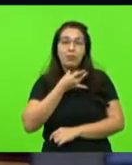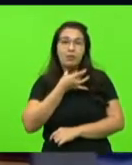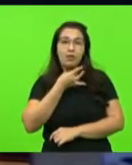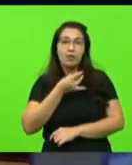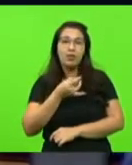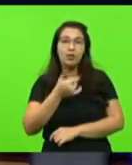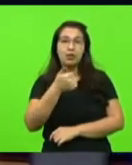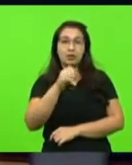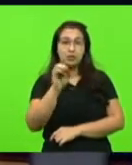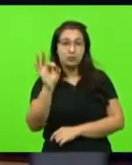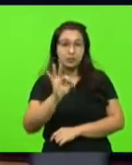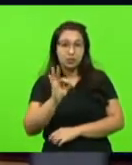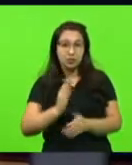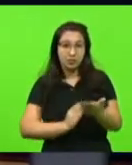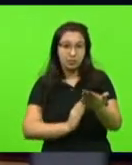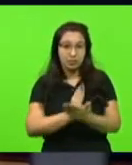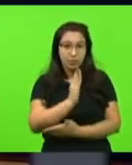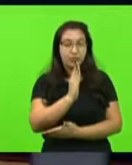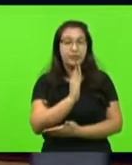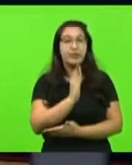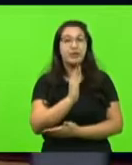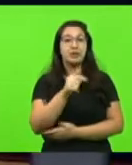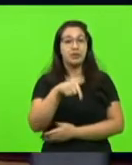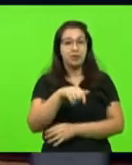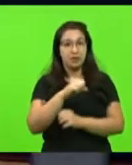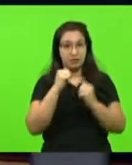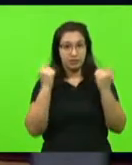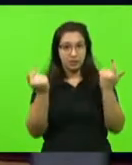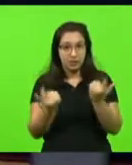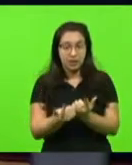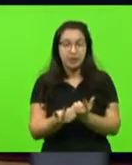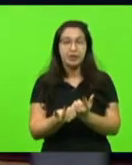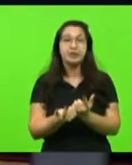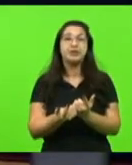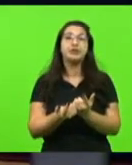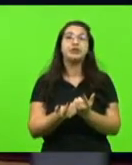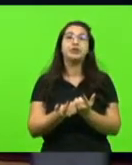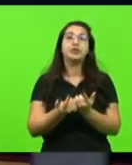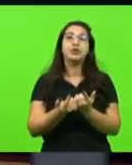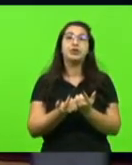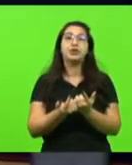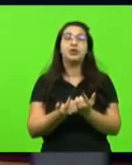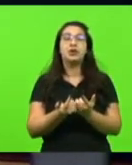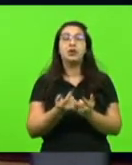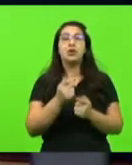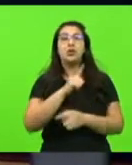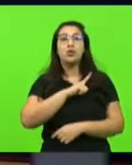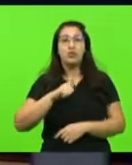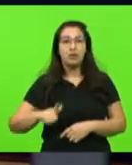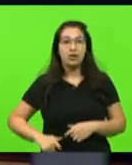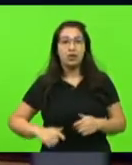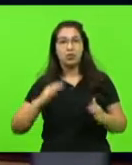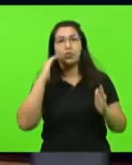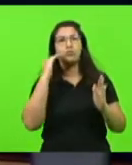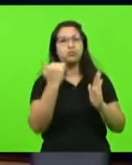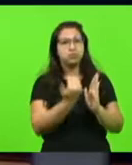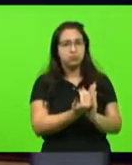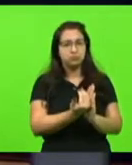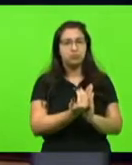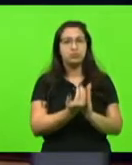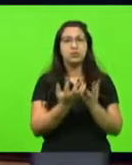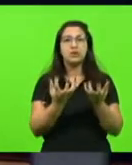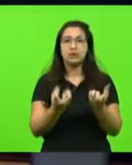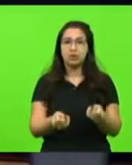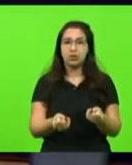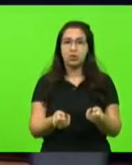foi aprovada por esta casa, foi sancionada pelo governador, foi o governador anterior, foi o